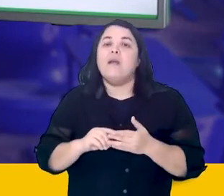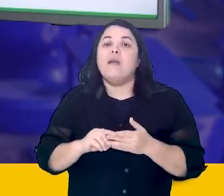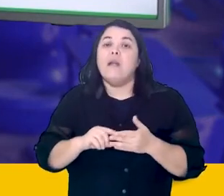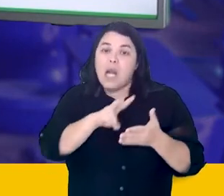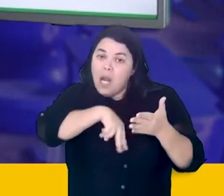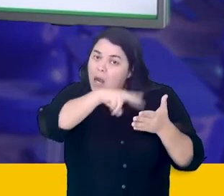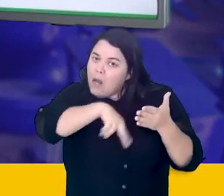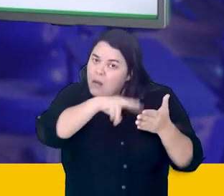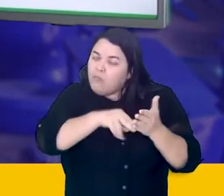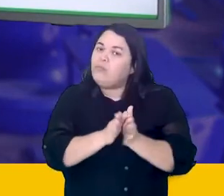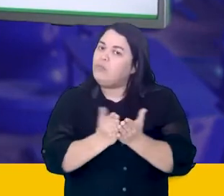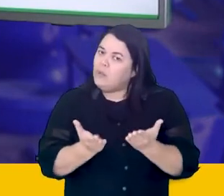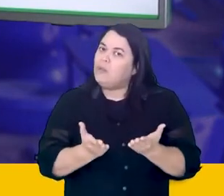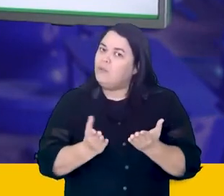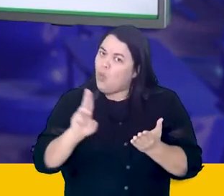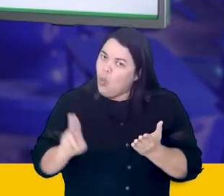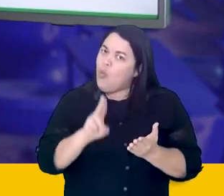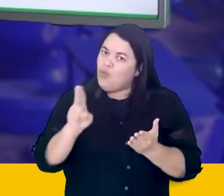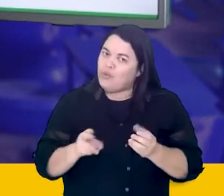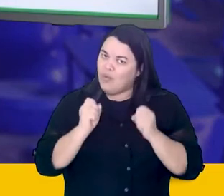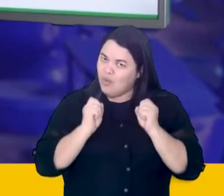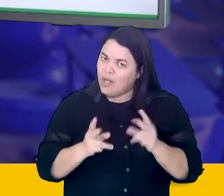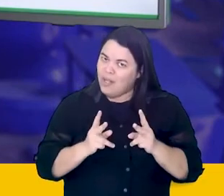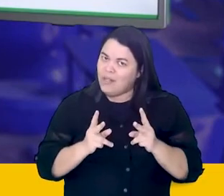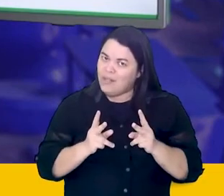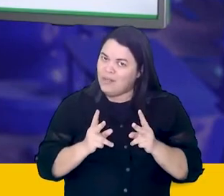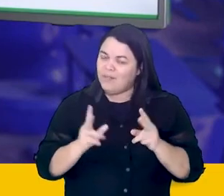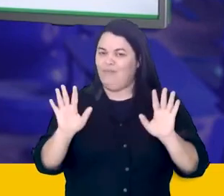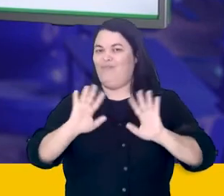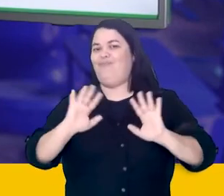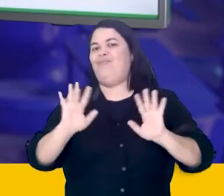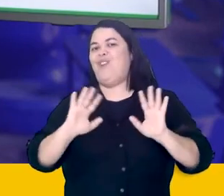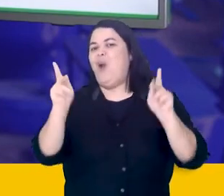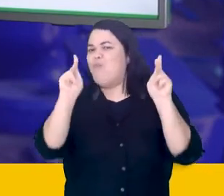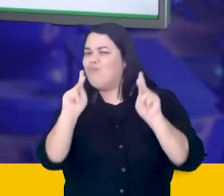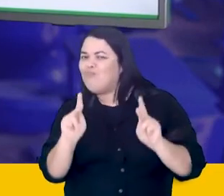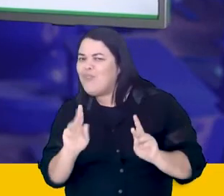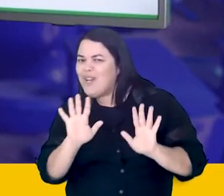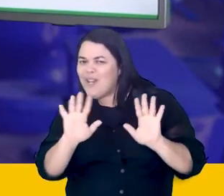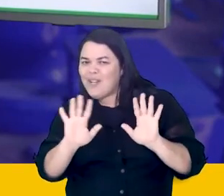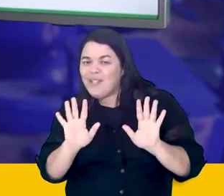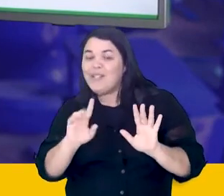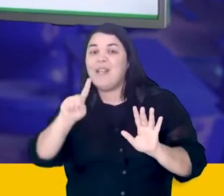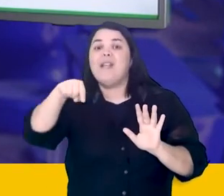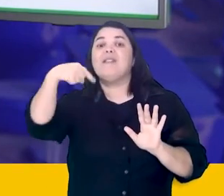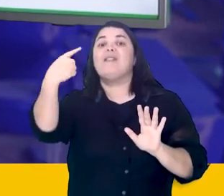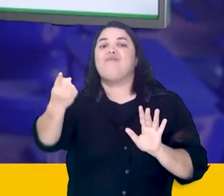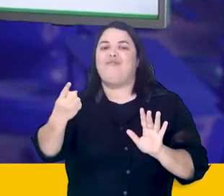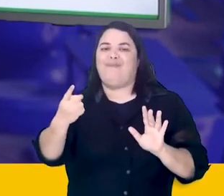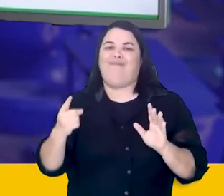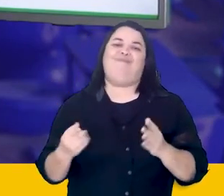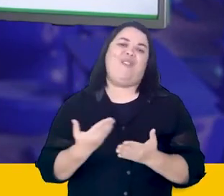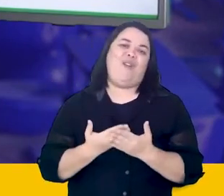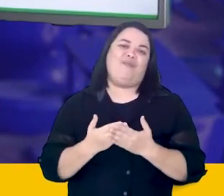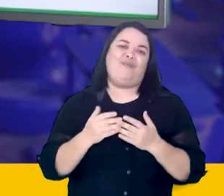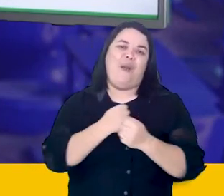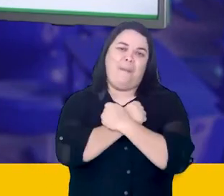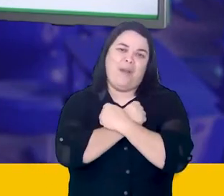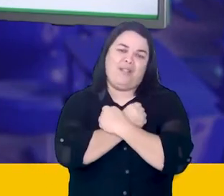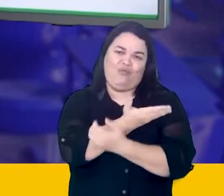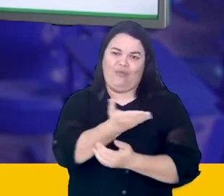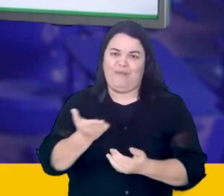livro. Não deixa de usá-lo, tá? Então, fica em paz e na próxima aula nos encontramos. Um abraço a todos.